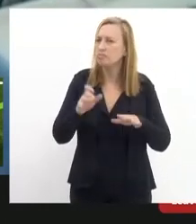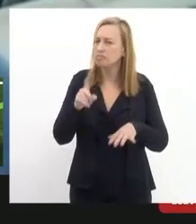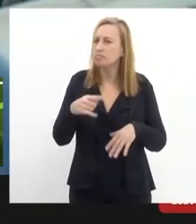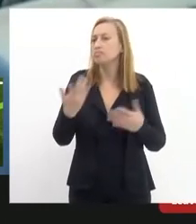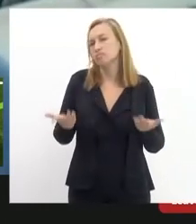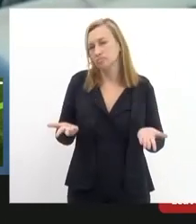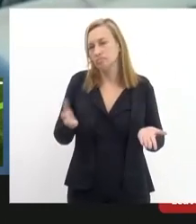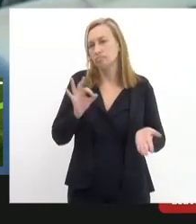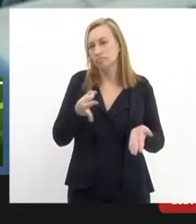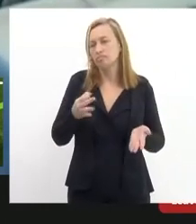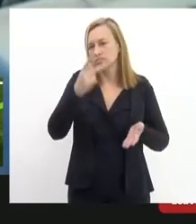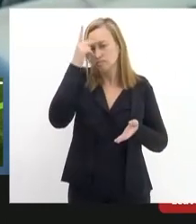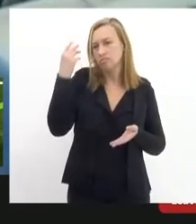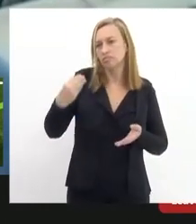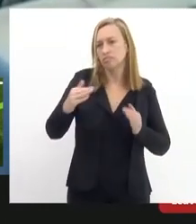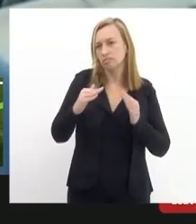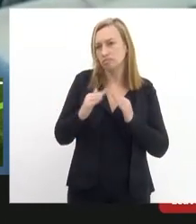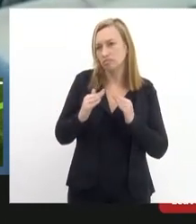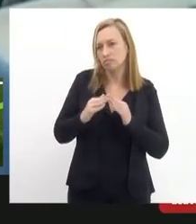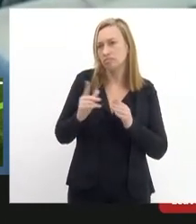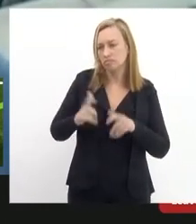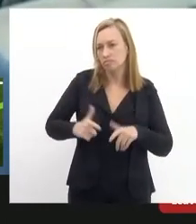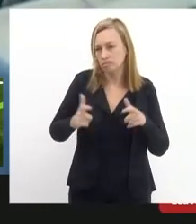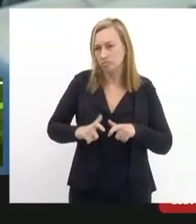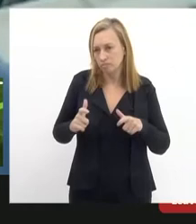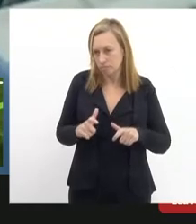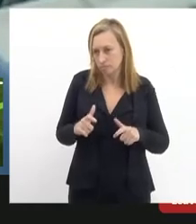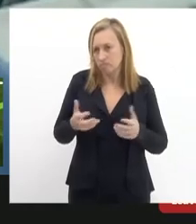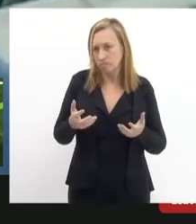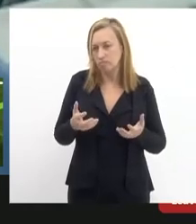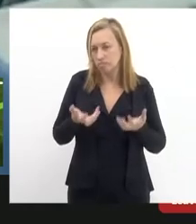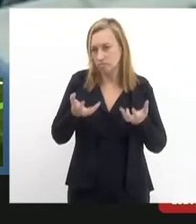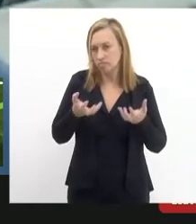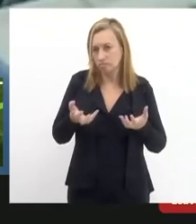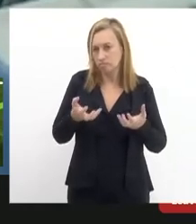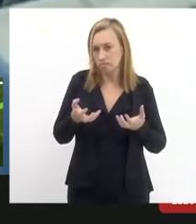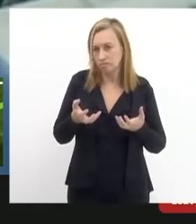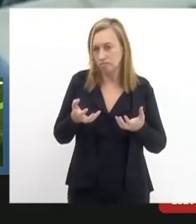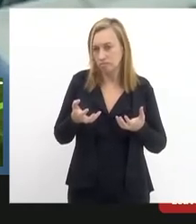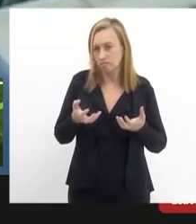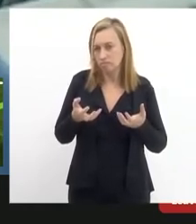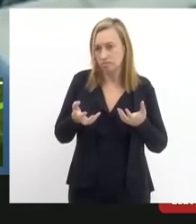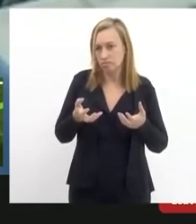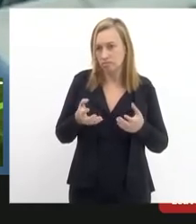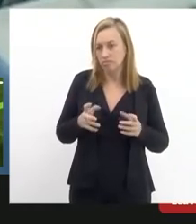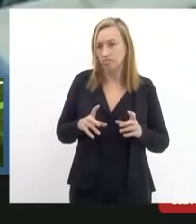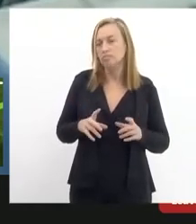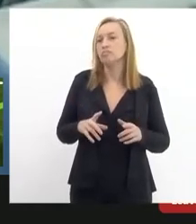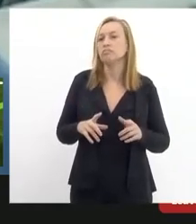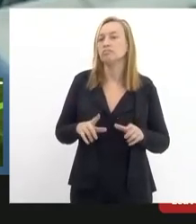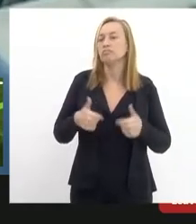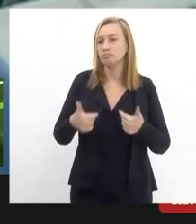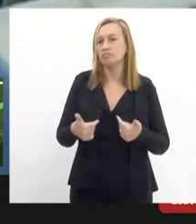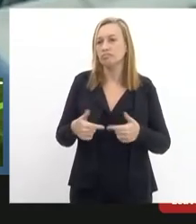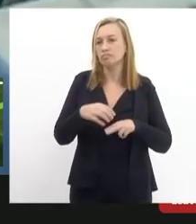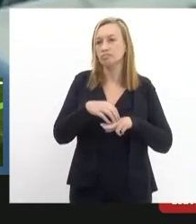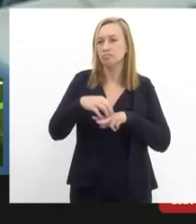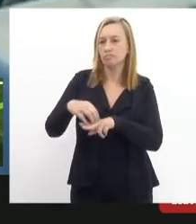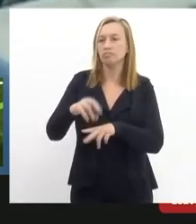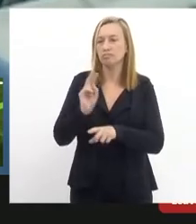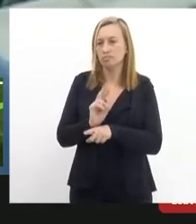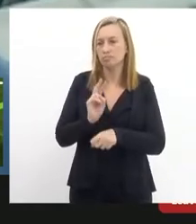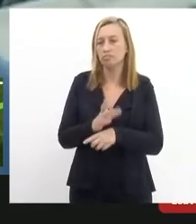moradores de Santa Teresa sempre tiveram mobilizados há dez anos ou muito mais há séculos há mais de um século pela defesa do